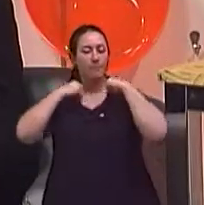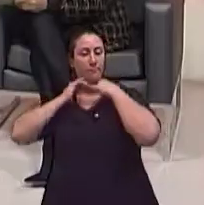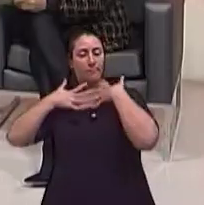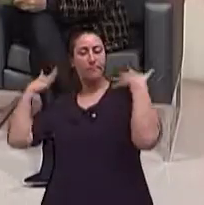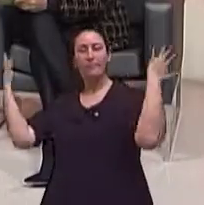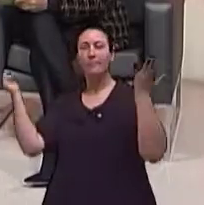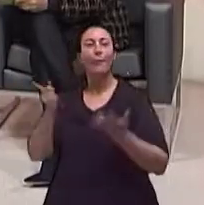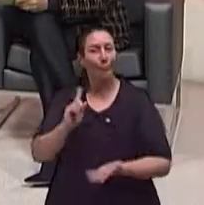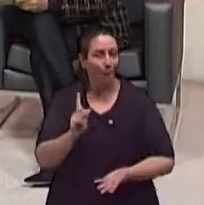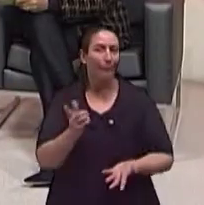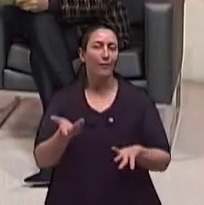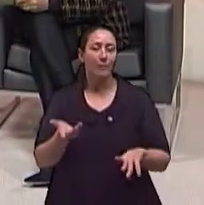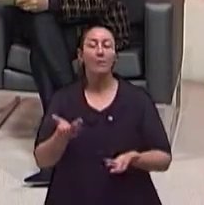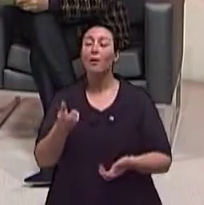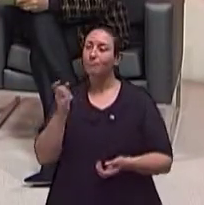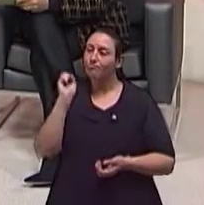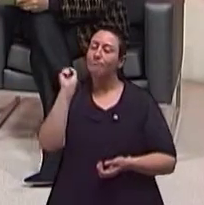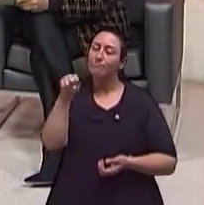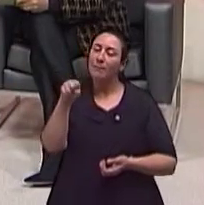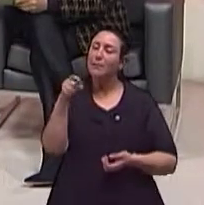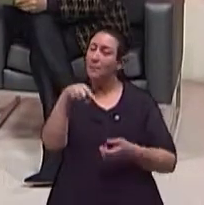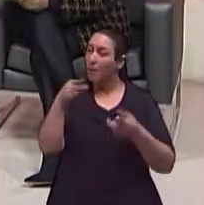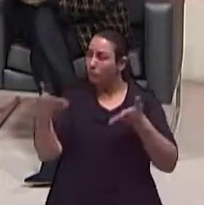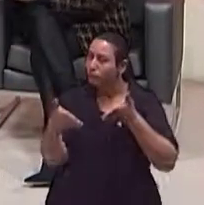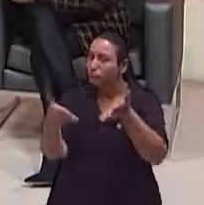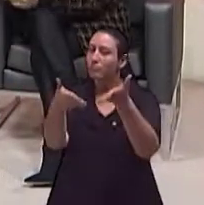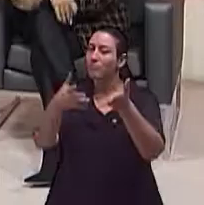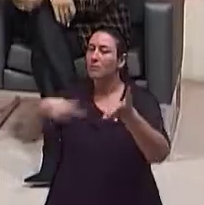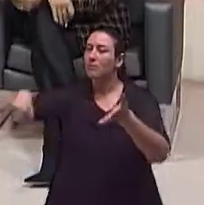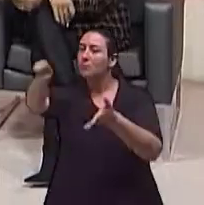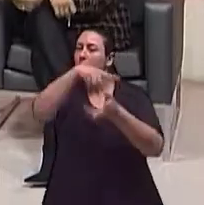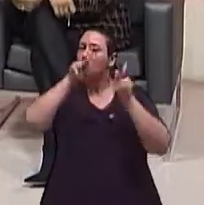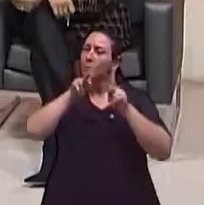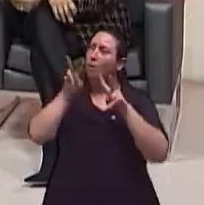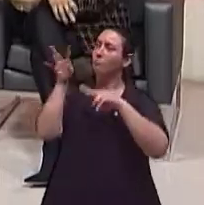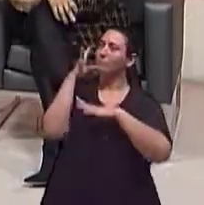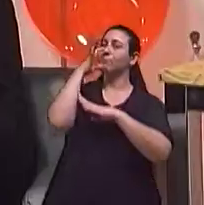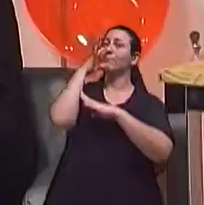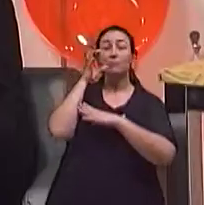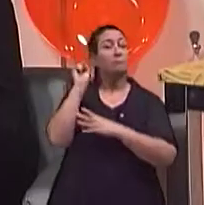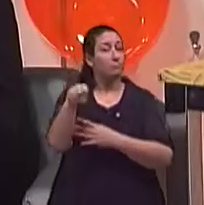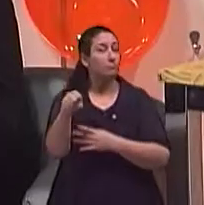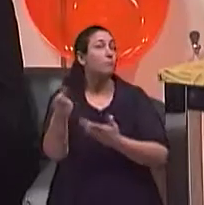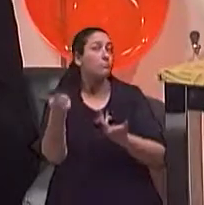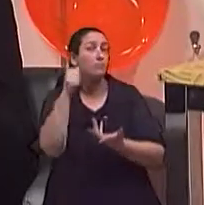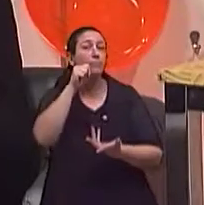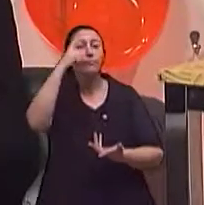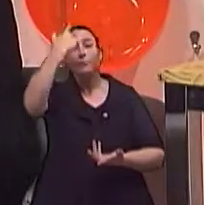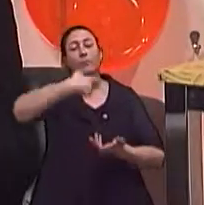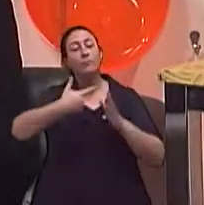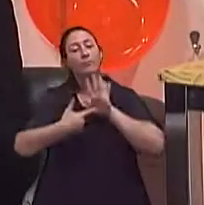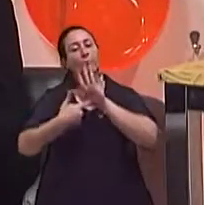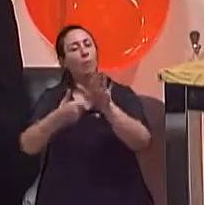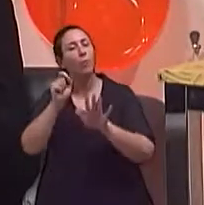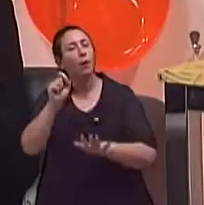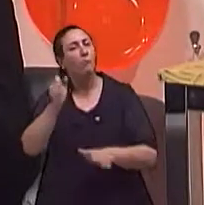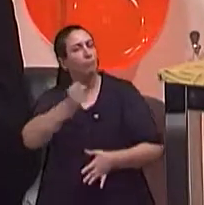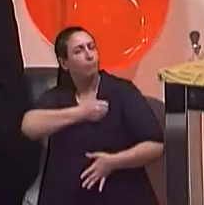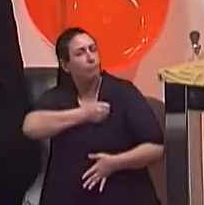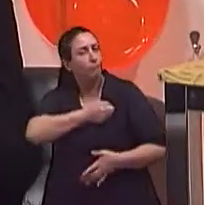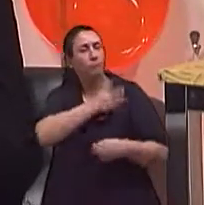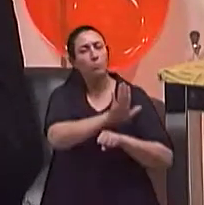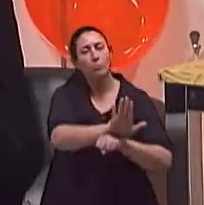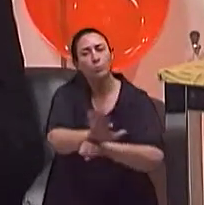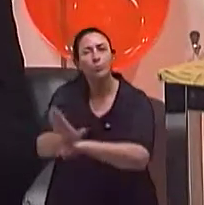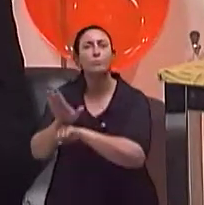ela conduz o público para isso. E ela termina conduzindo exatamente o seu público para uma coisa mais solidária, para